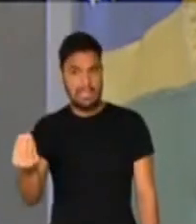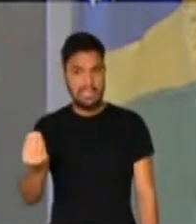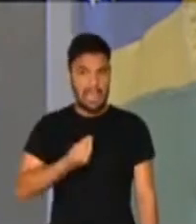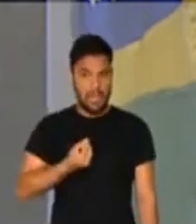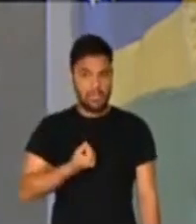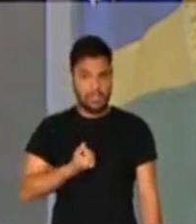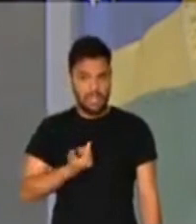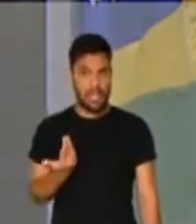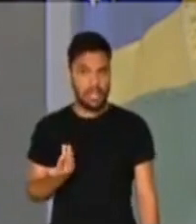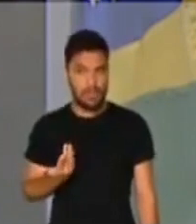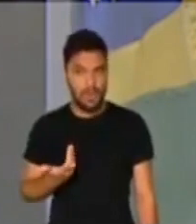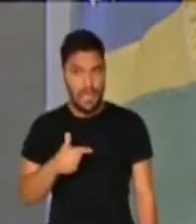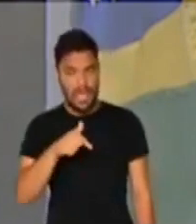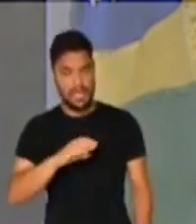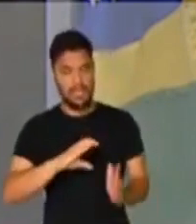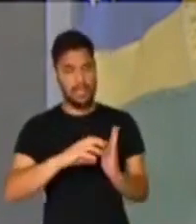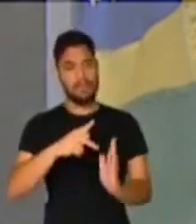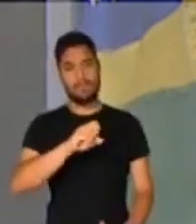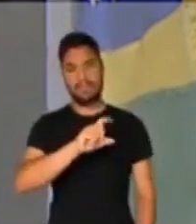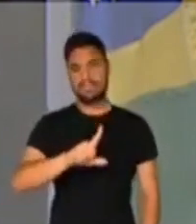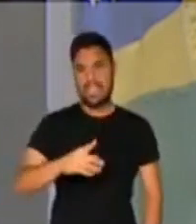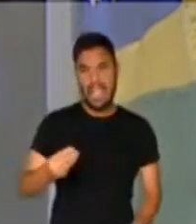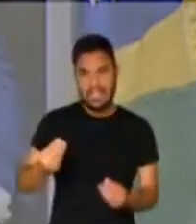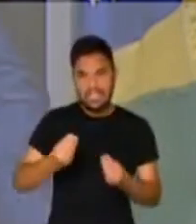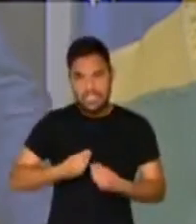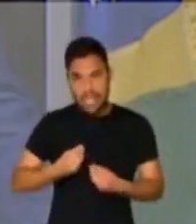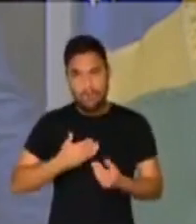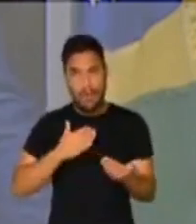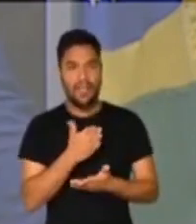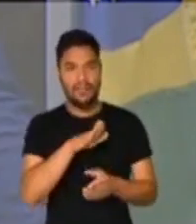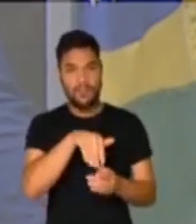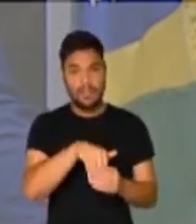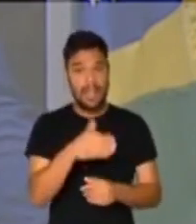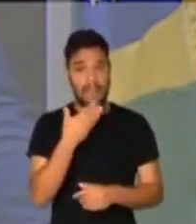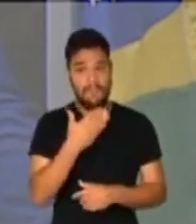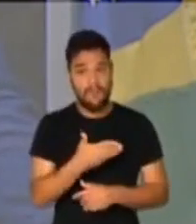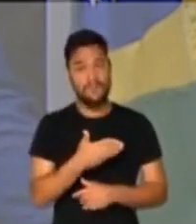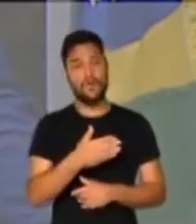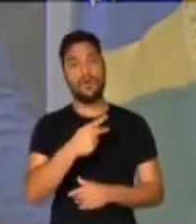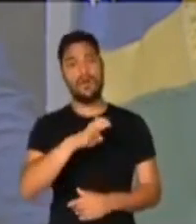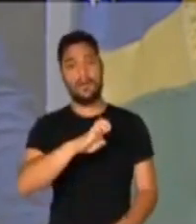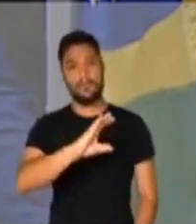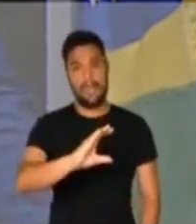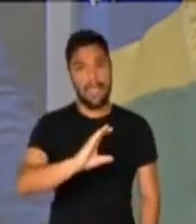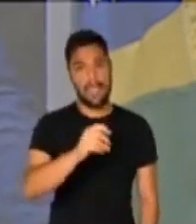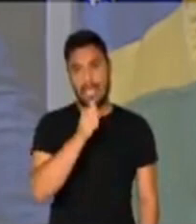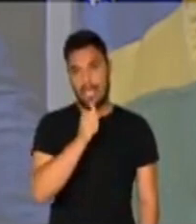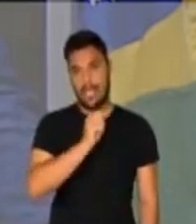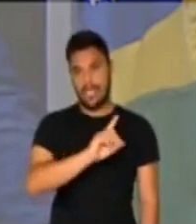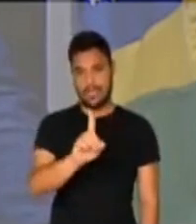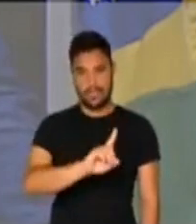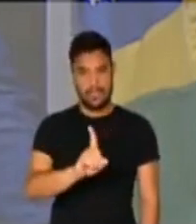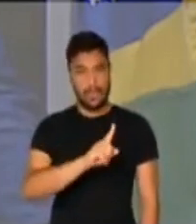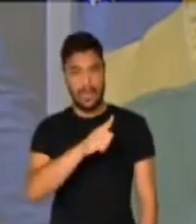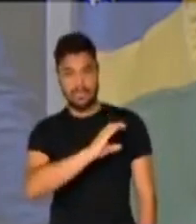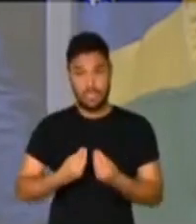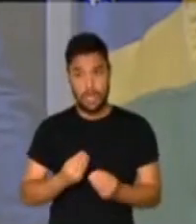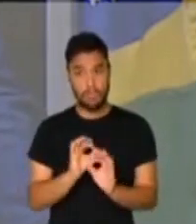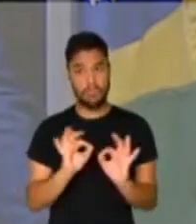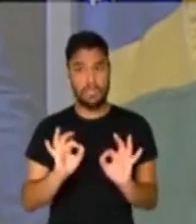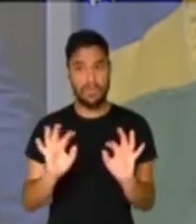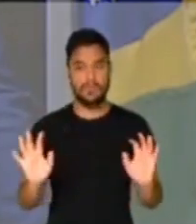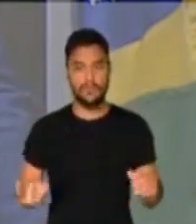como vice-líder do governo, nenhum centavo para aprovação da PEC ainda como admissibilidade na CCJ.